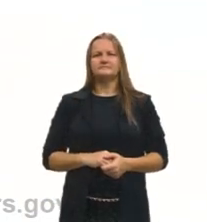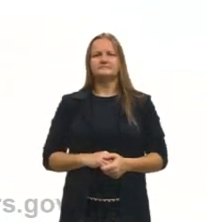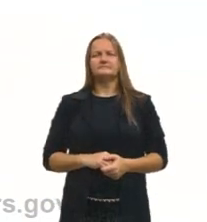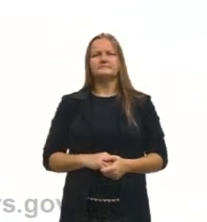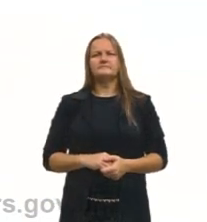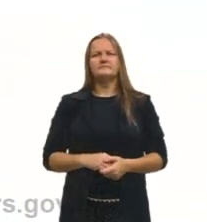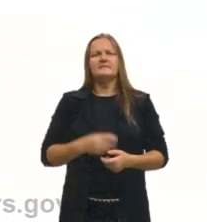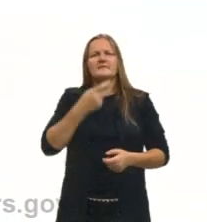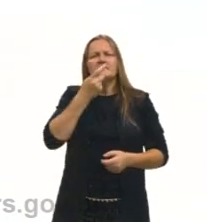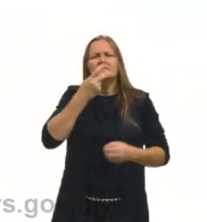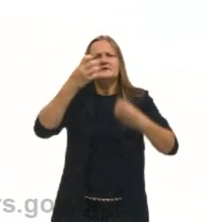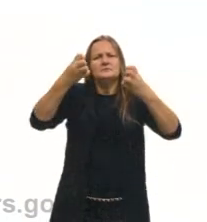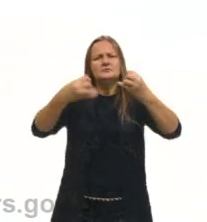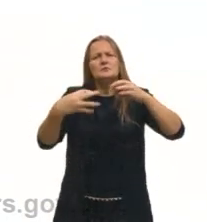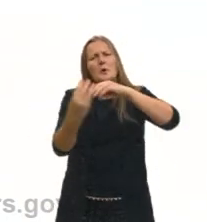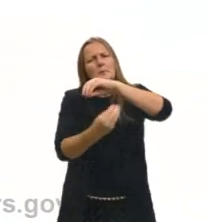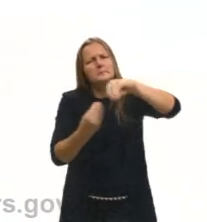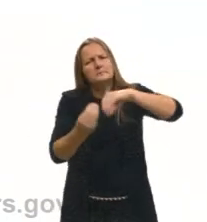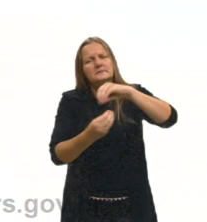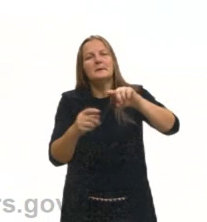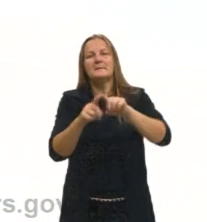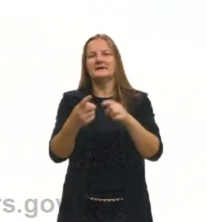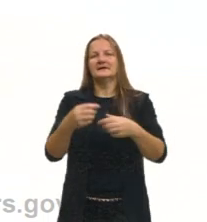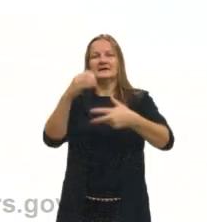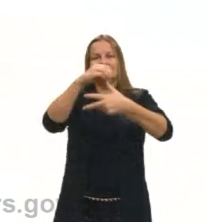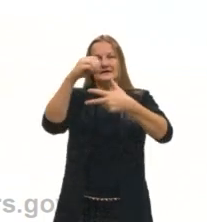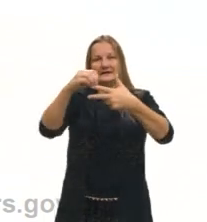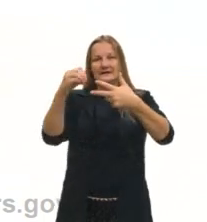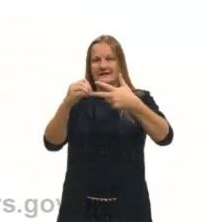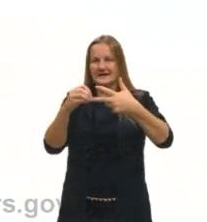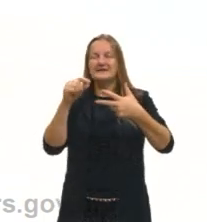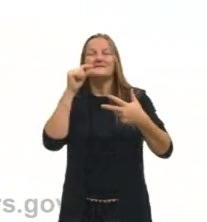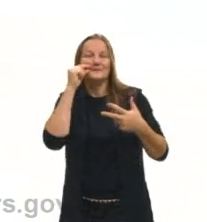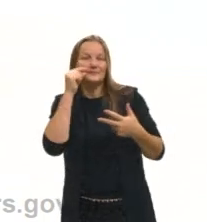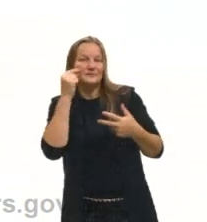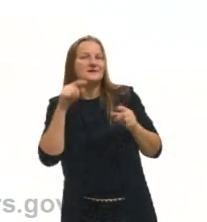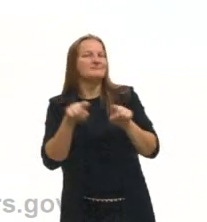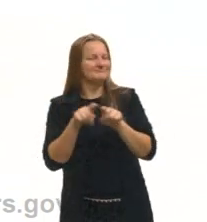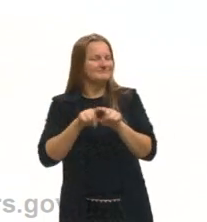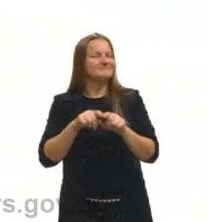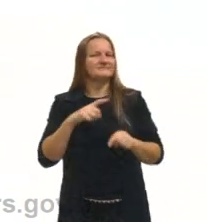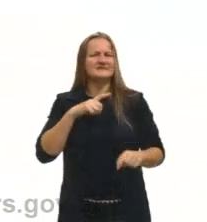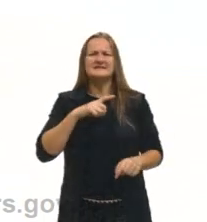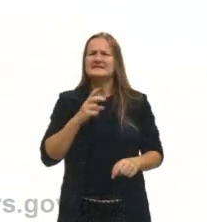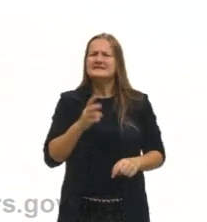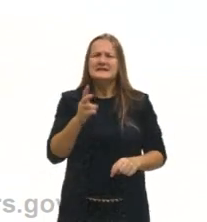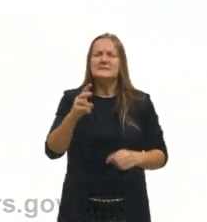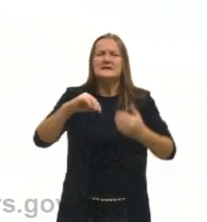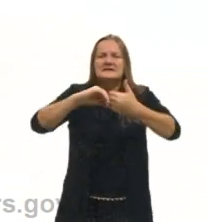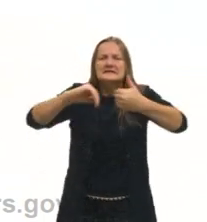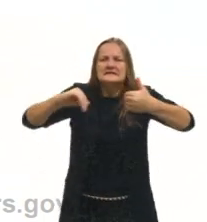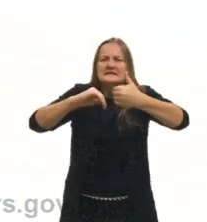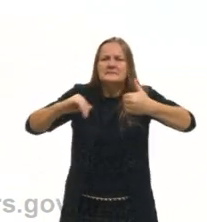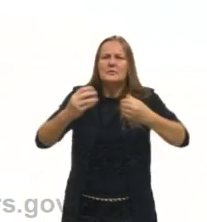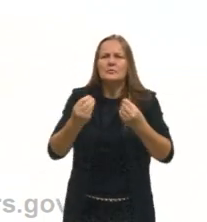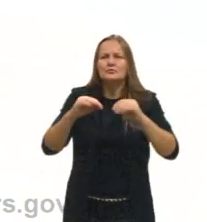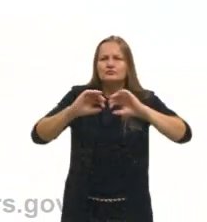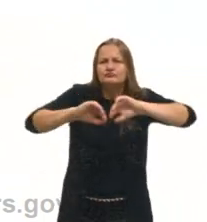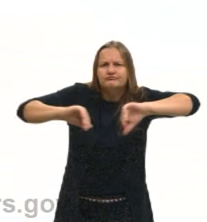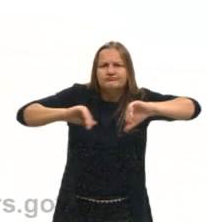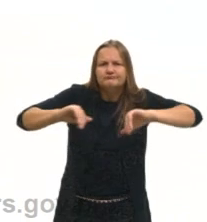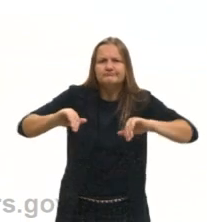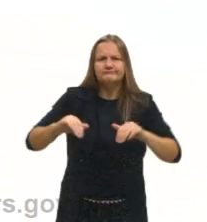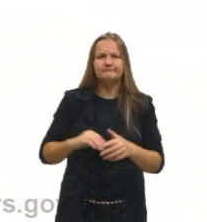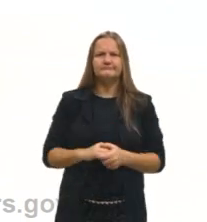Falamos de mistura, mas no Enem e nos vestibulares é muito comum cair a separação de misturas e não